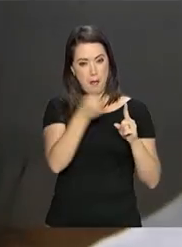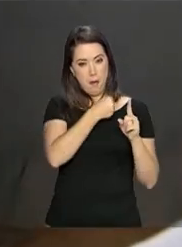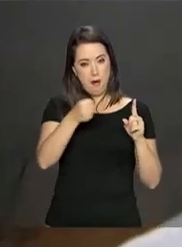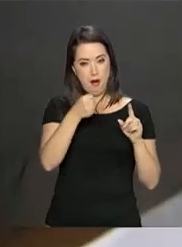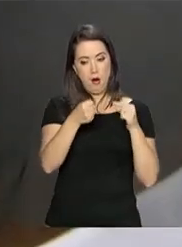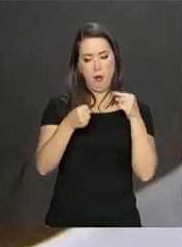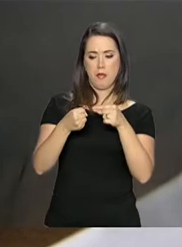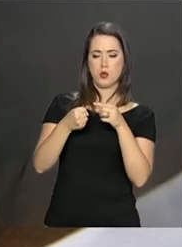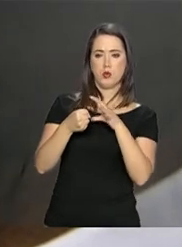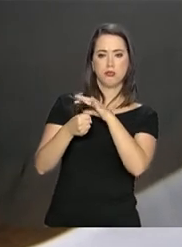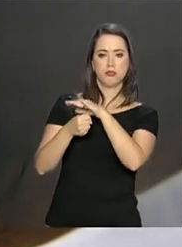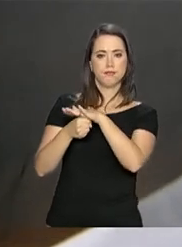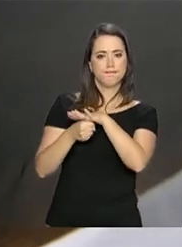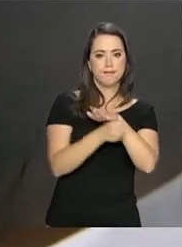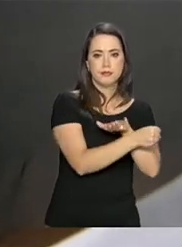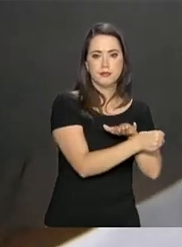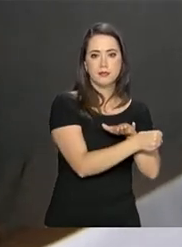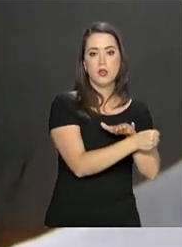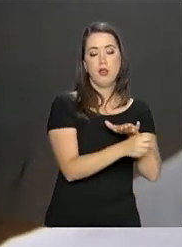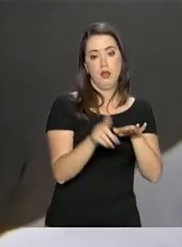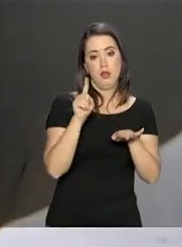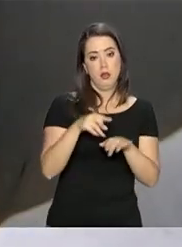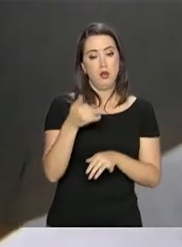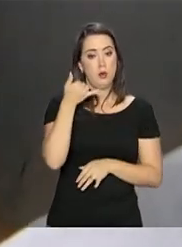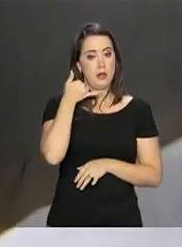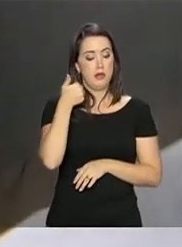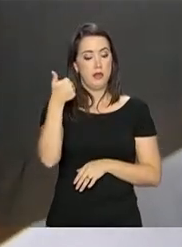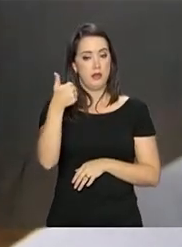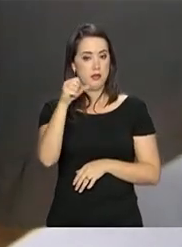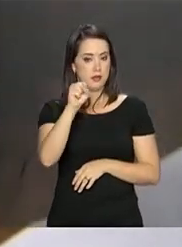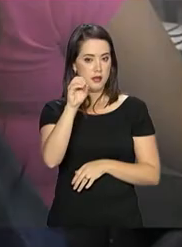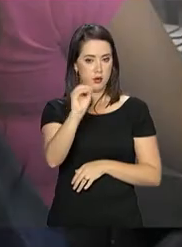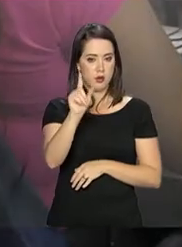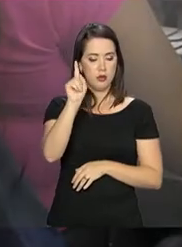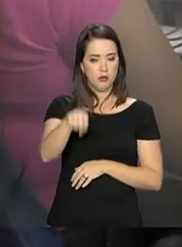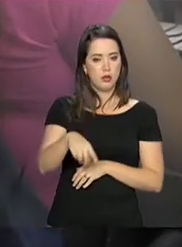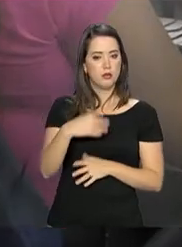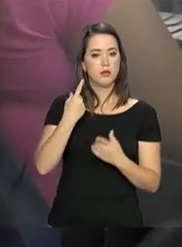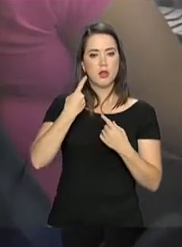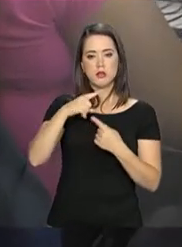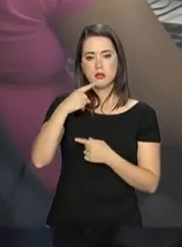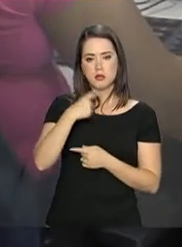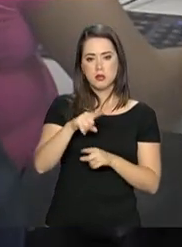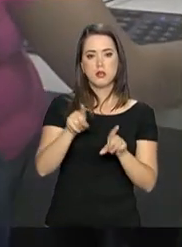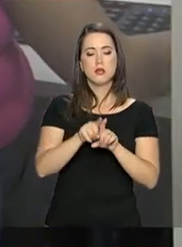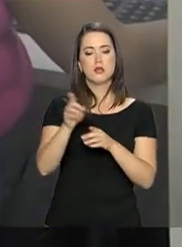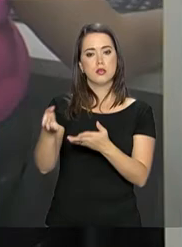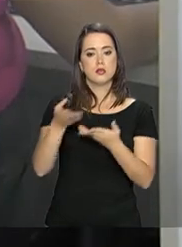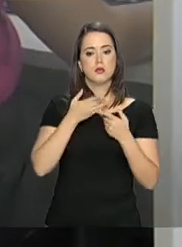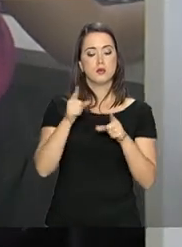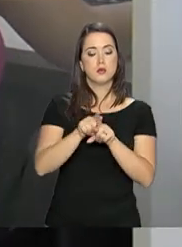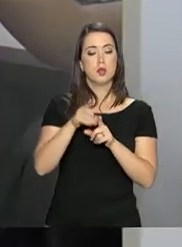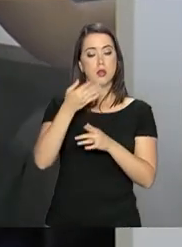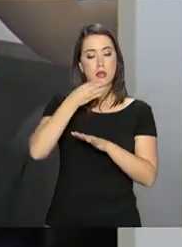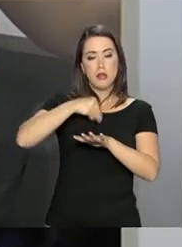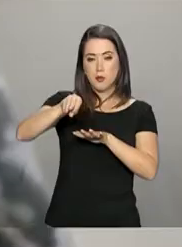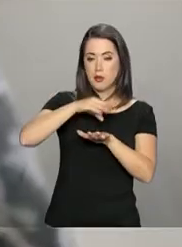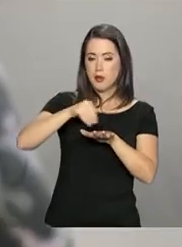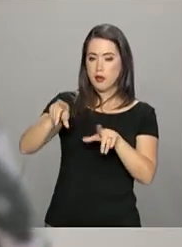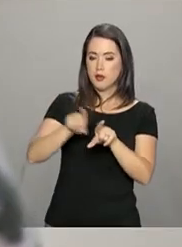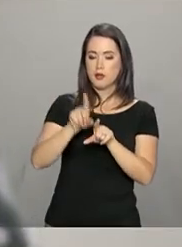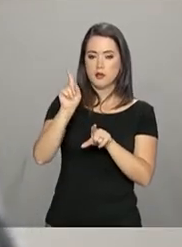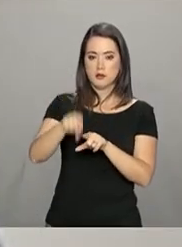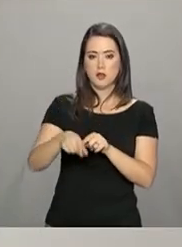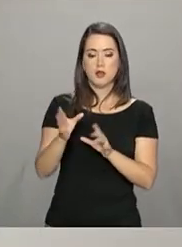Pelo Ligue 180 da Secretaria Especial de Políticas para as Mulheres, as denúncias recebidas são encaminhadas aos